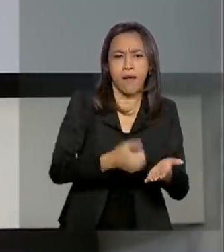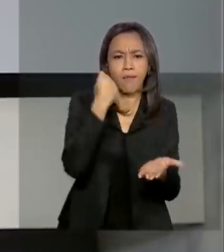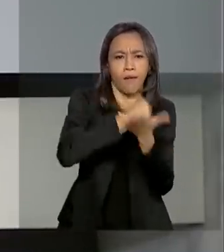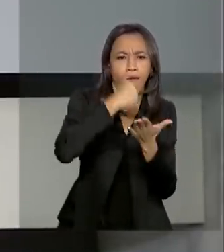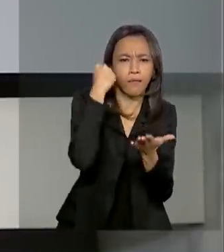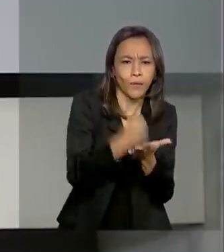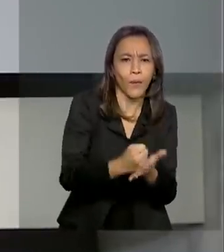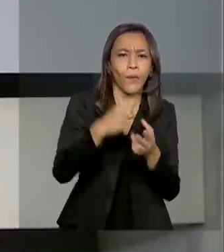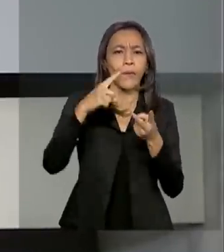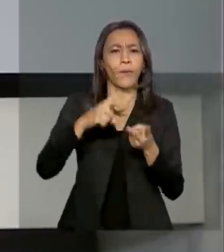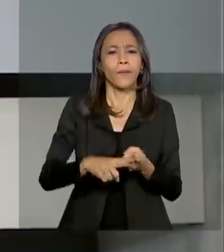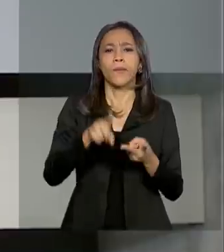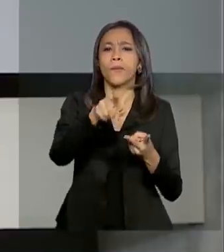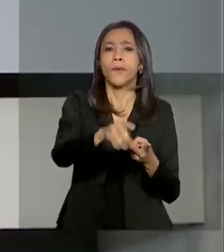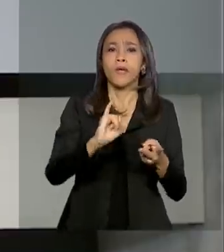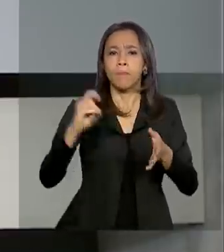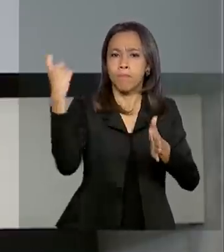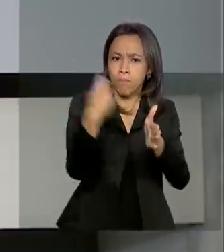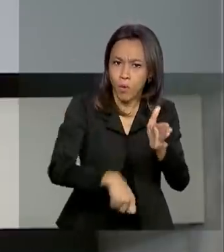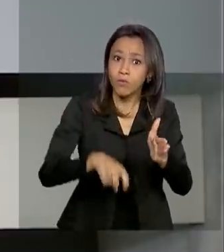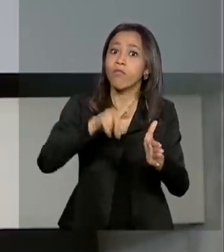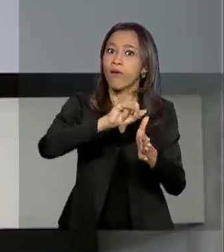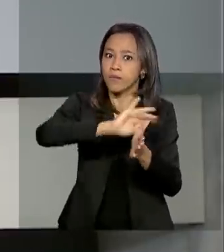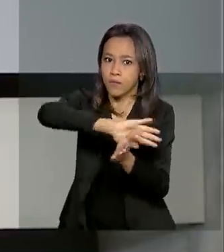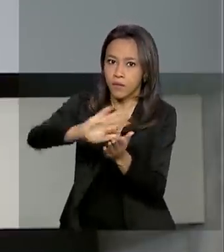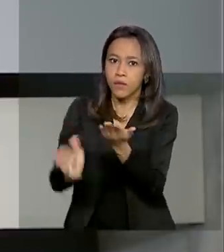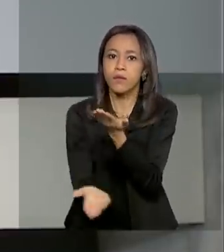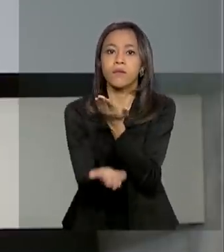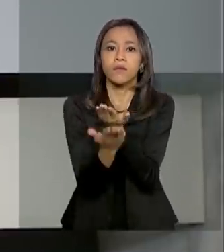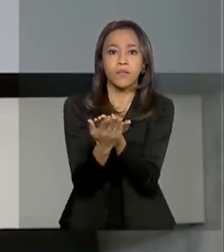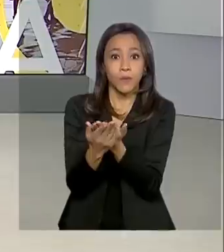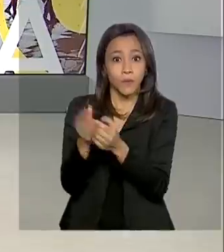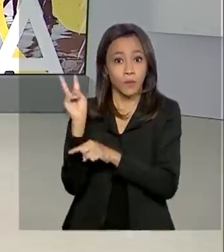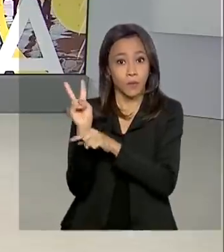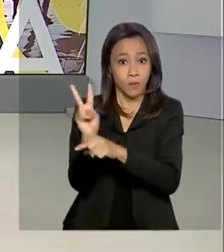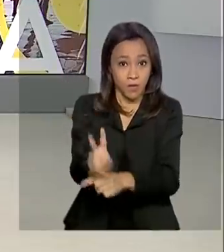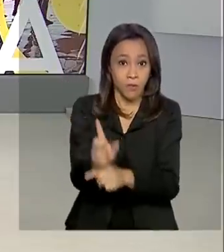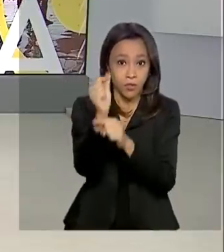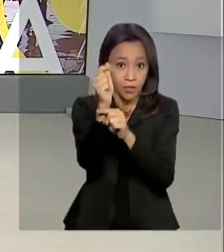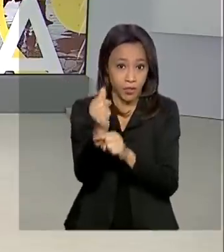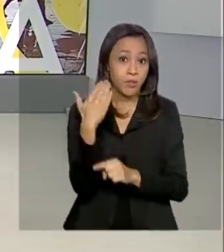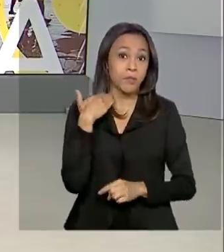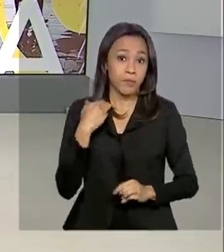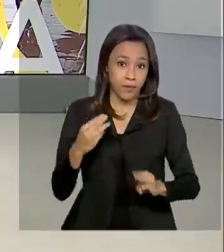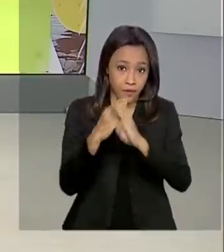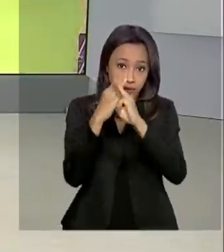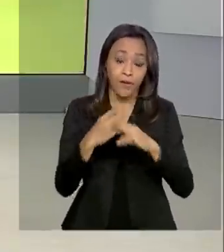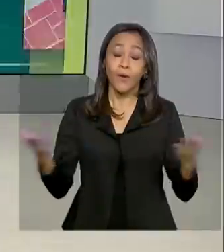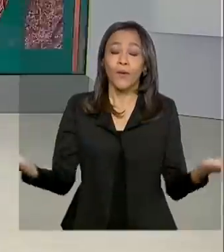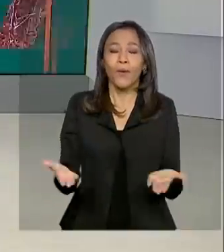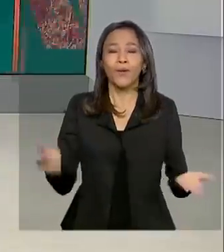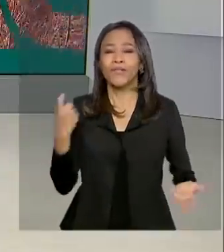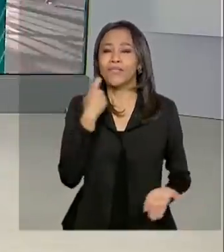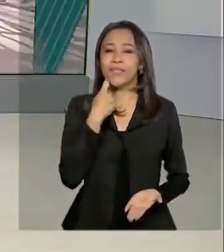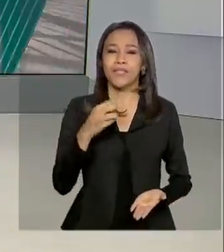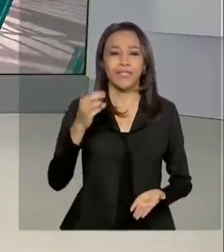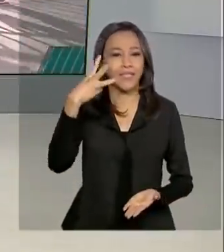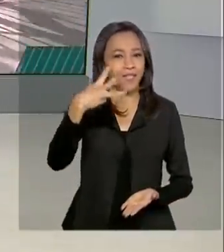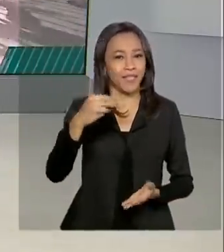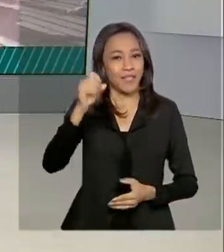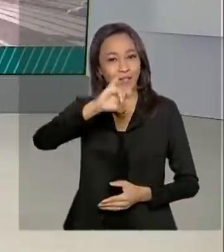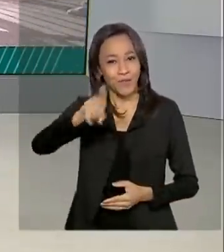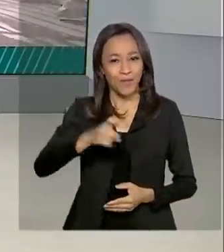registro de imóveis vão ser incluídas nos financiamentos da Caixa. Hoje é sexta-feira, 3 de julho de